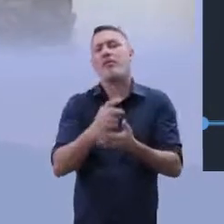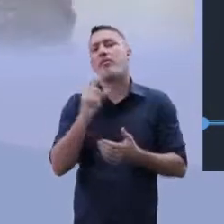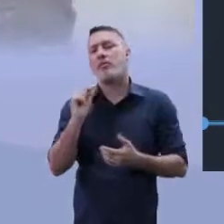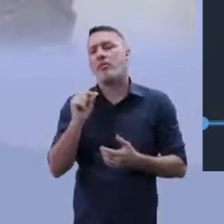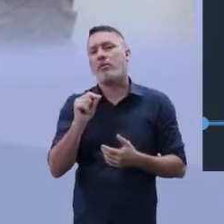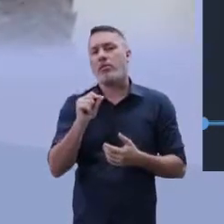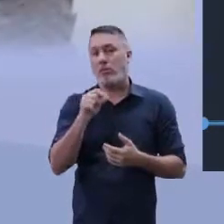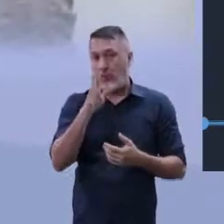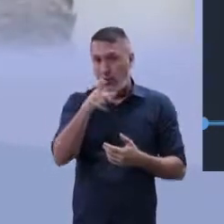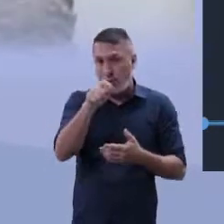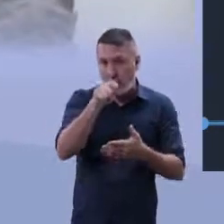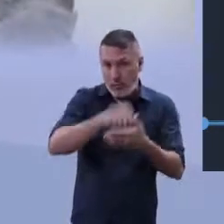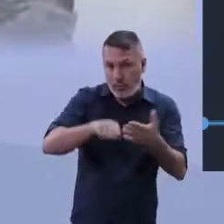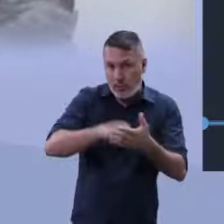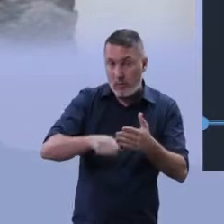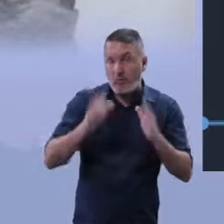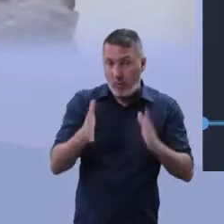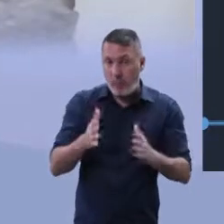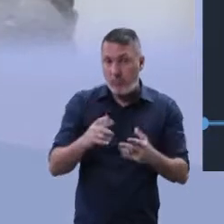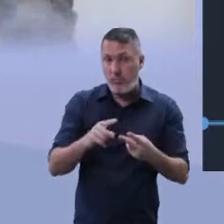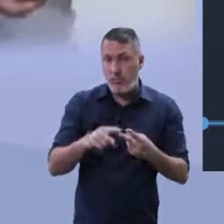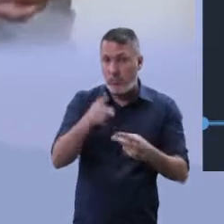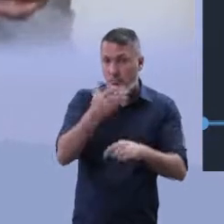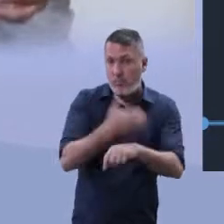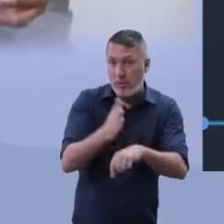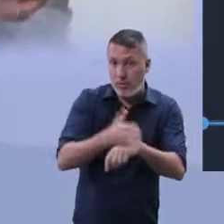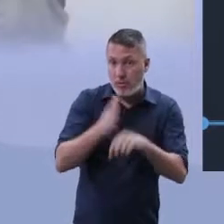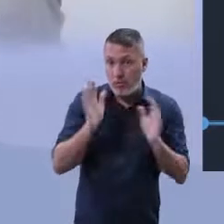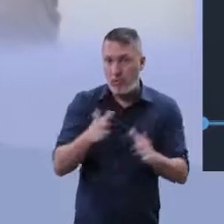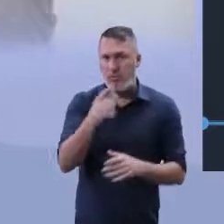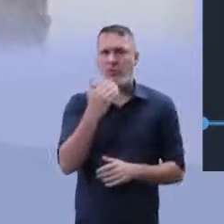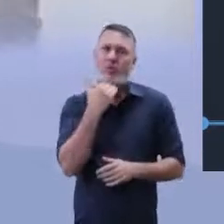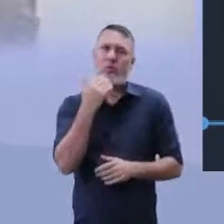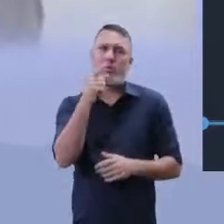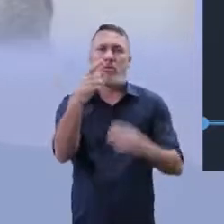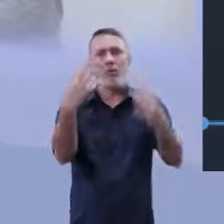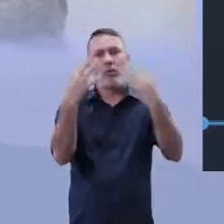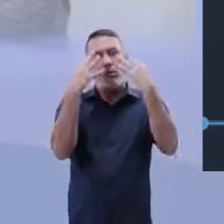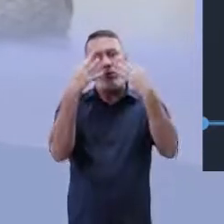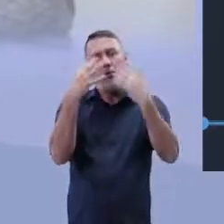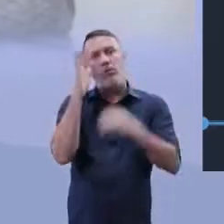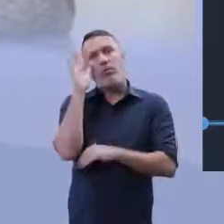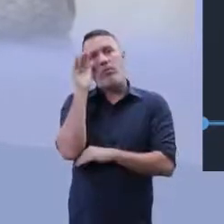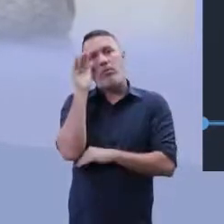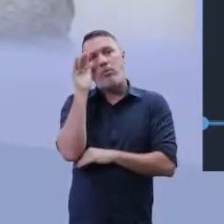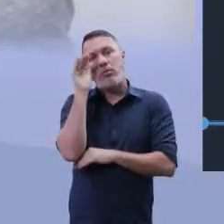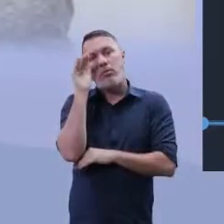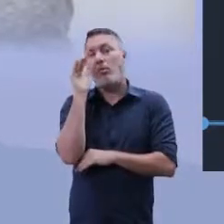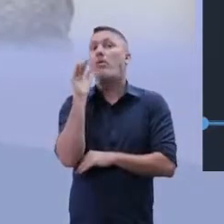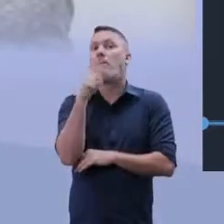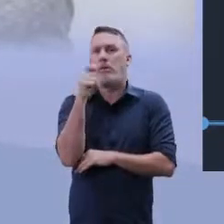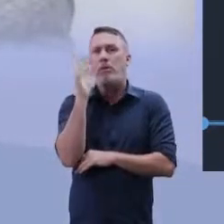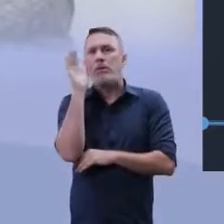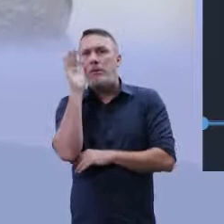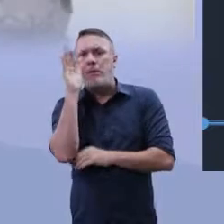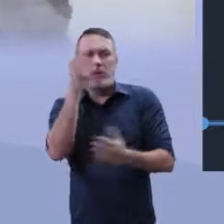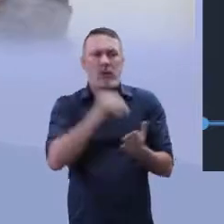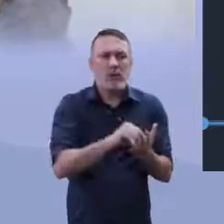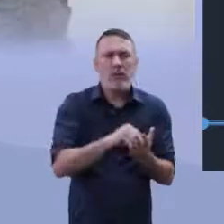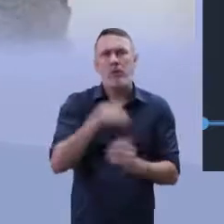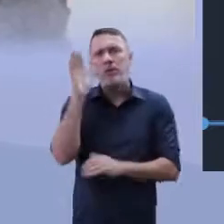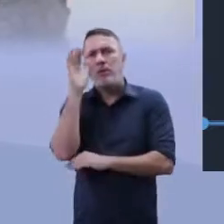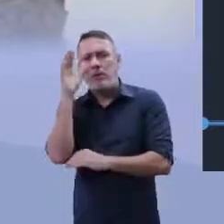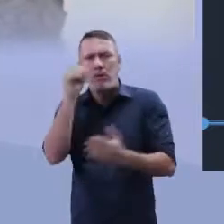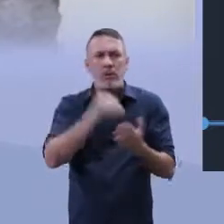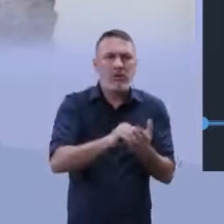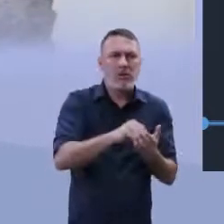com vocês, escreveram? Praticaram. Porque não basta você ficar assistindo. Você precisa comentar.